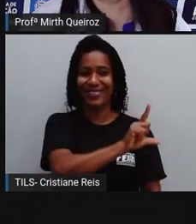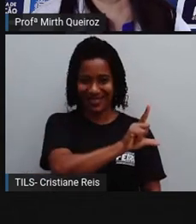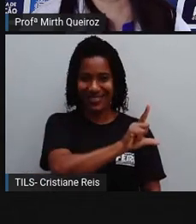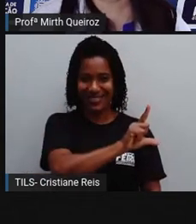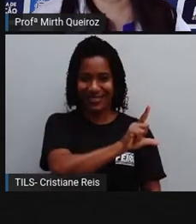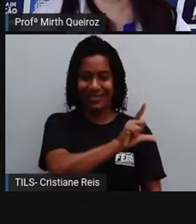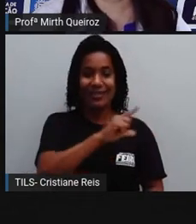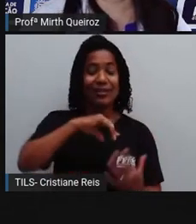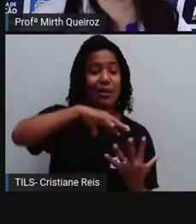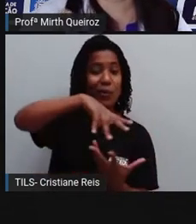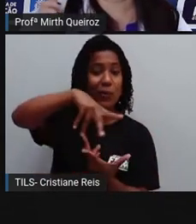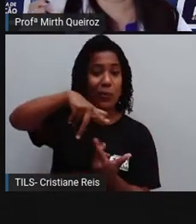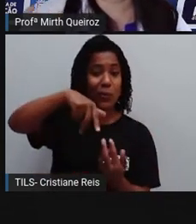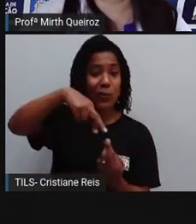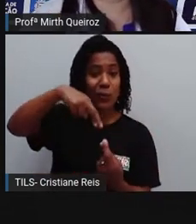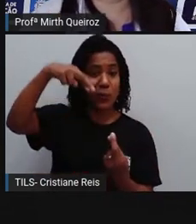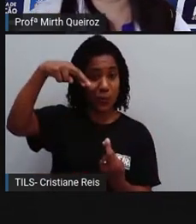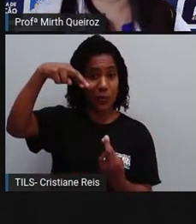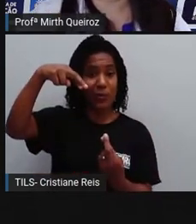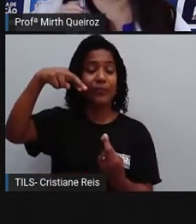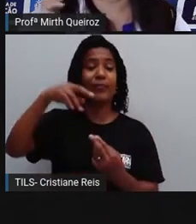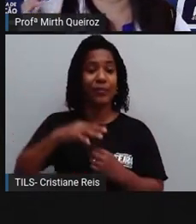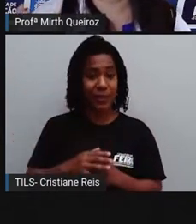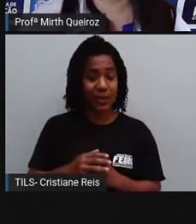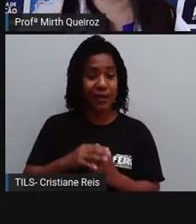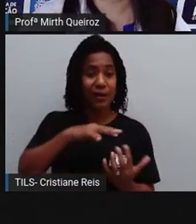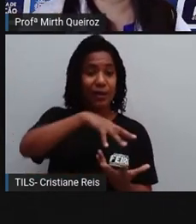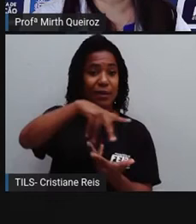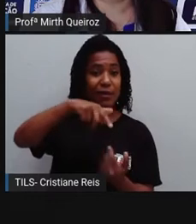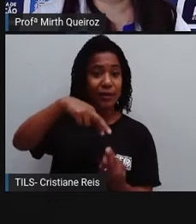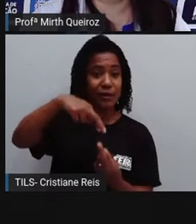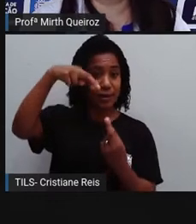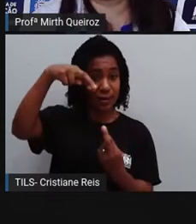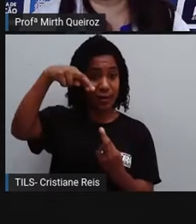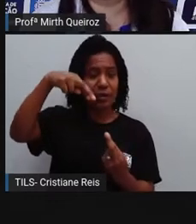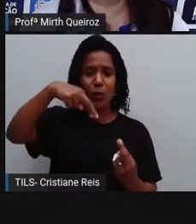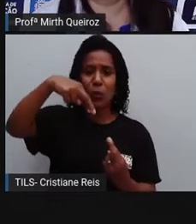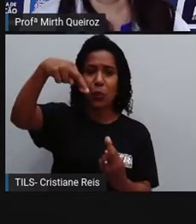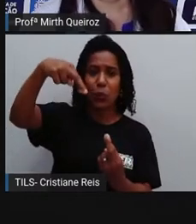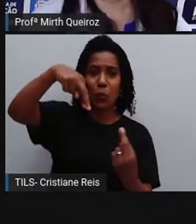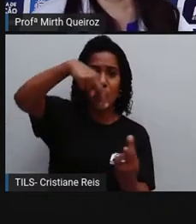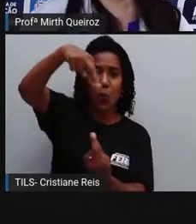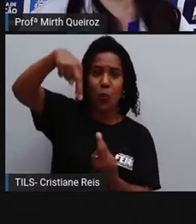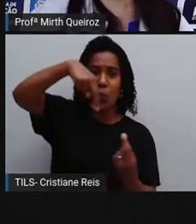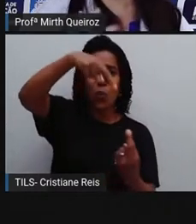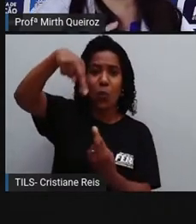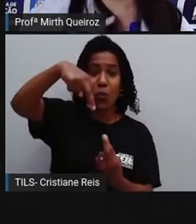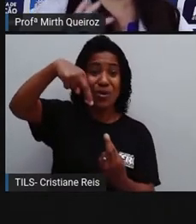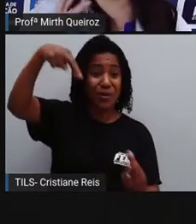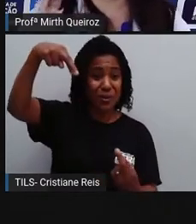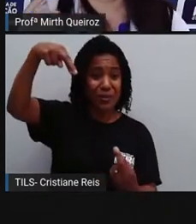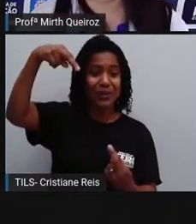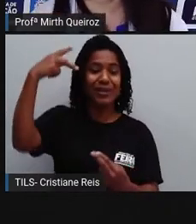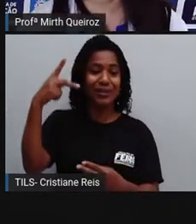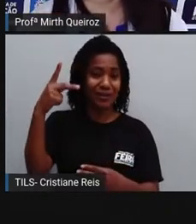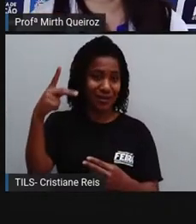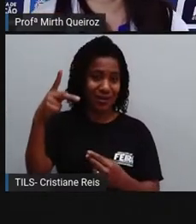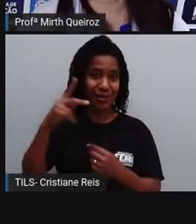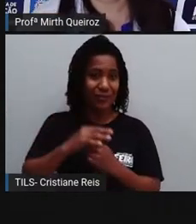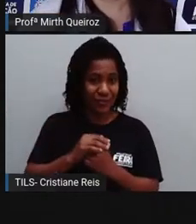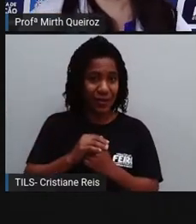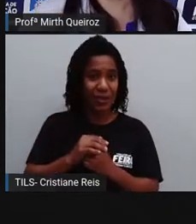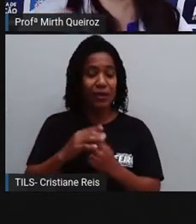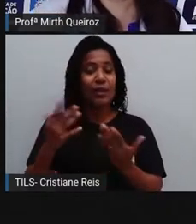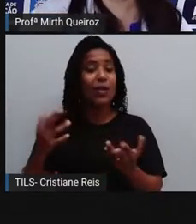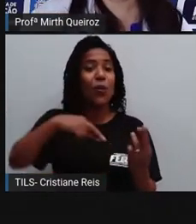Terra é o giro que a Terra faz, né? Que o planeta faz em torno do seu próprio eixo. E graças a esse giro, nós